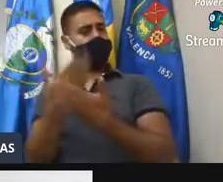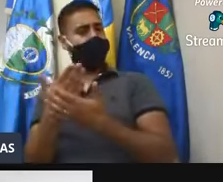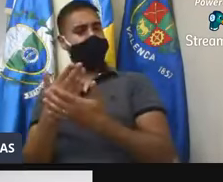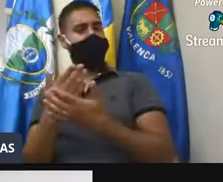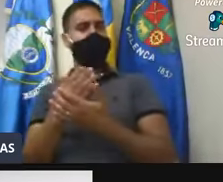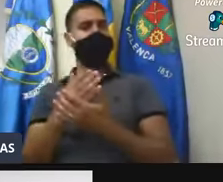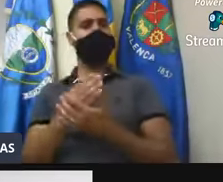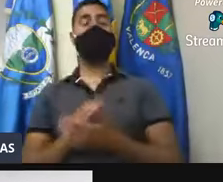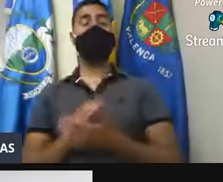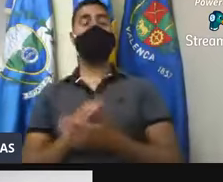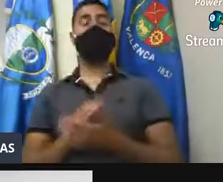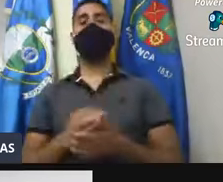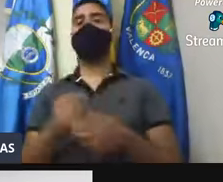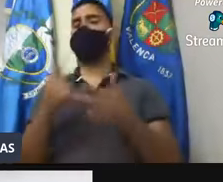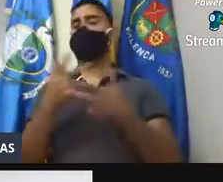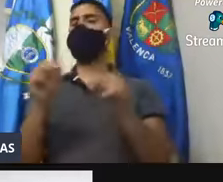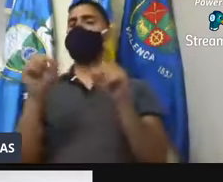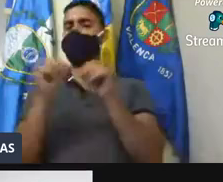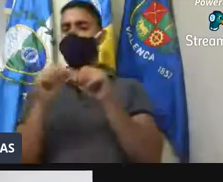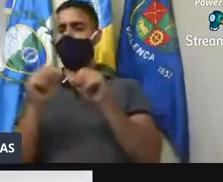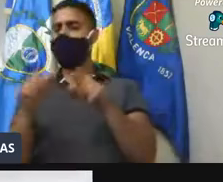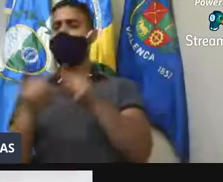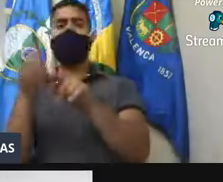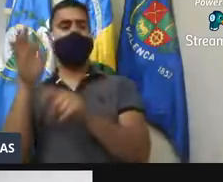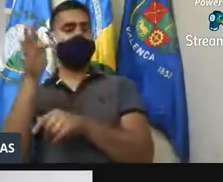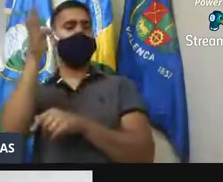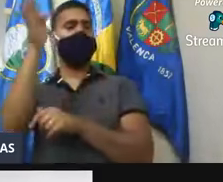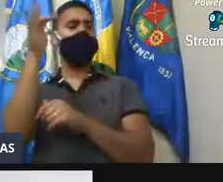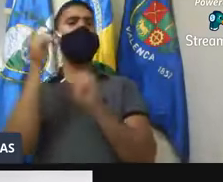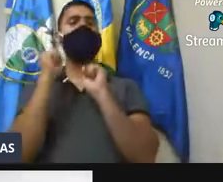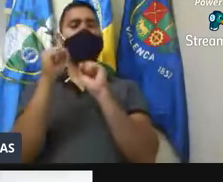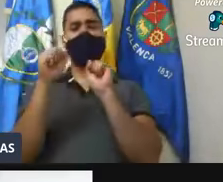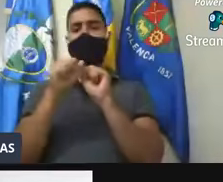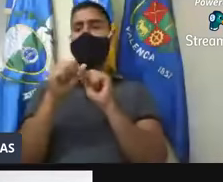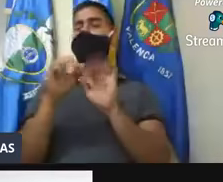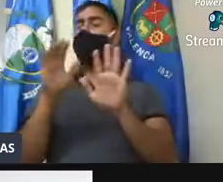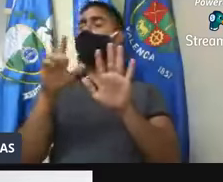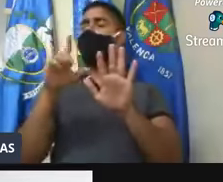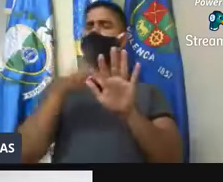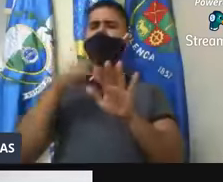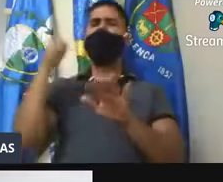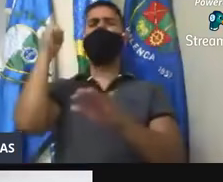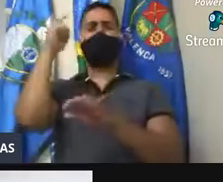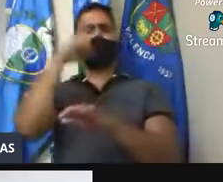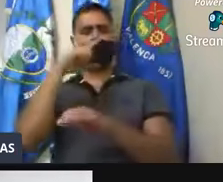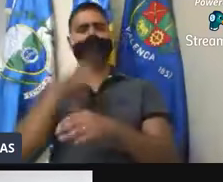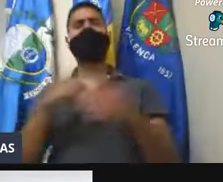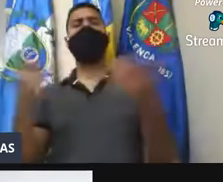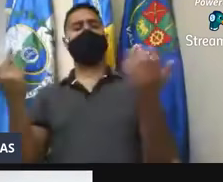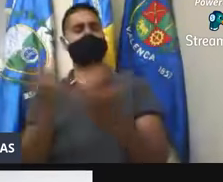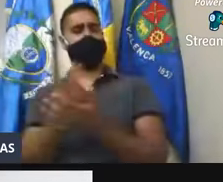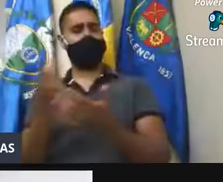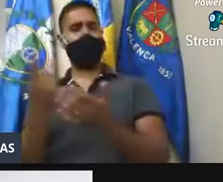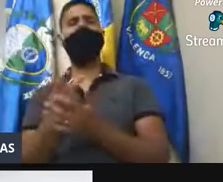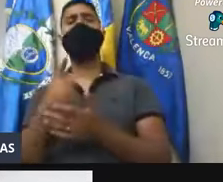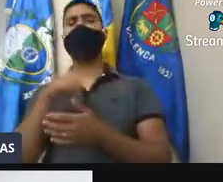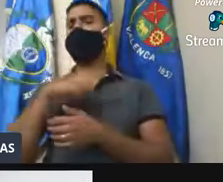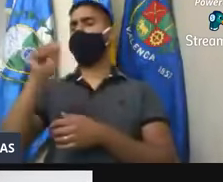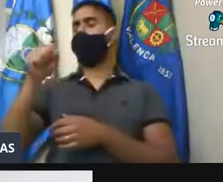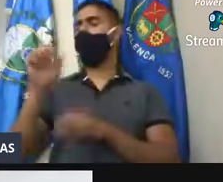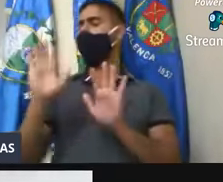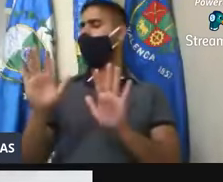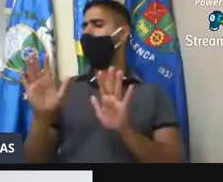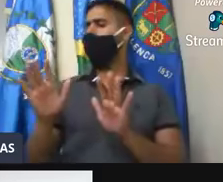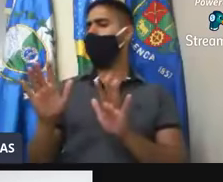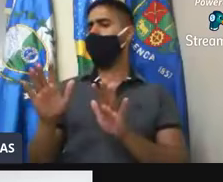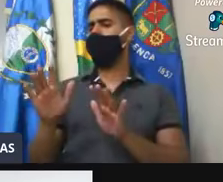Silvio, pelo que ele fez e o que ele possa fazer. Tem dificuldades? Tem. Tem erros? Tem. Mas dentro do que se apresenta,